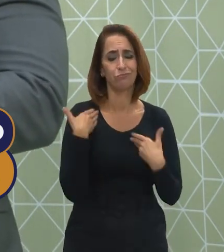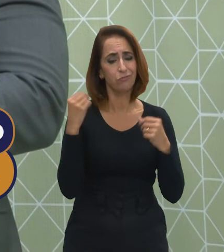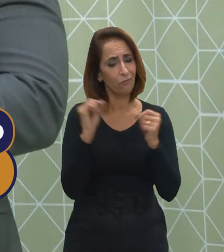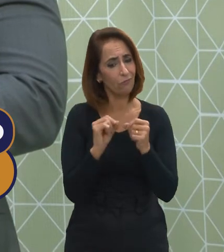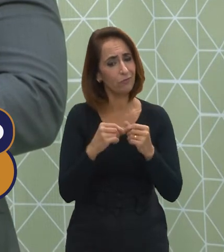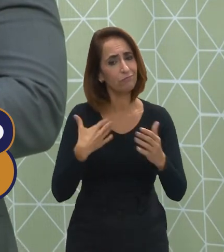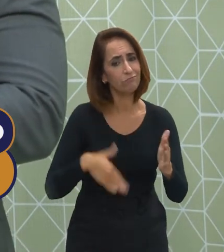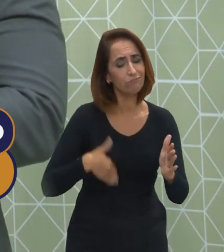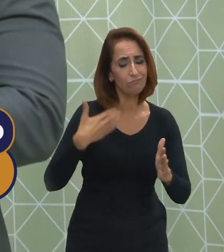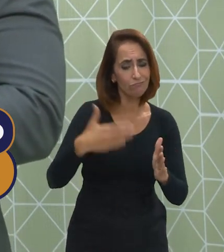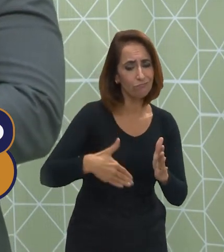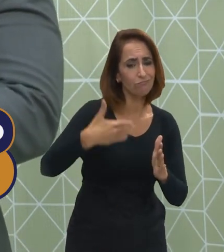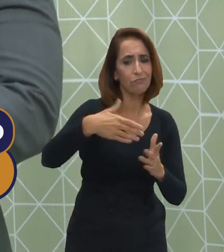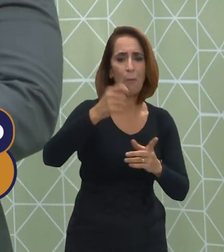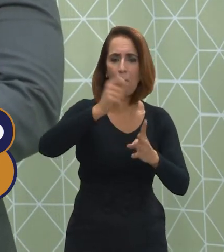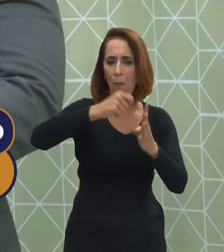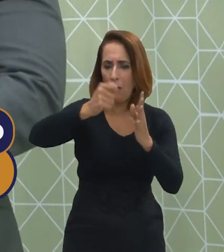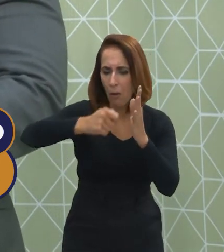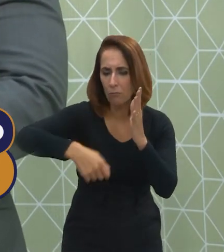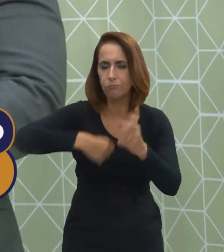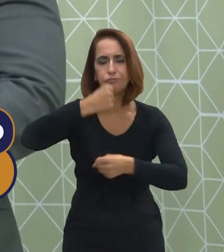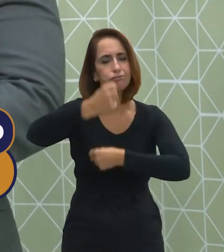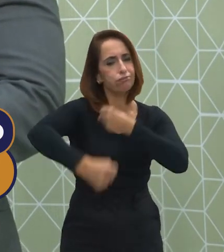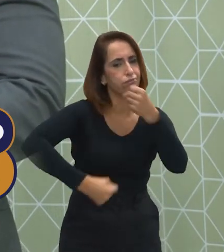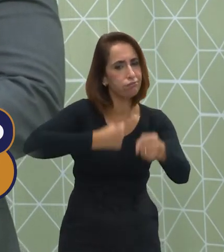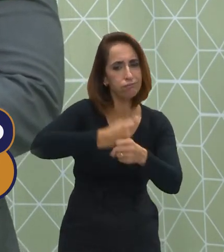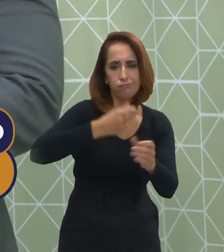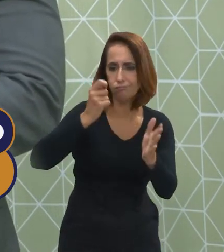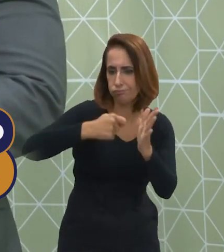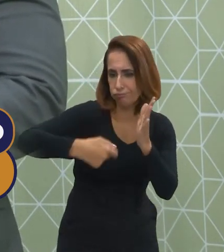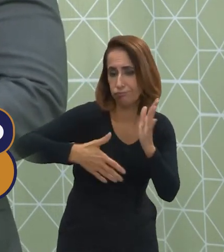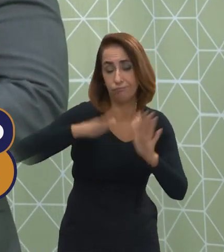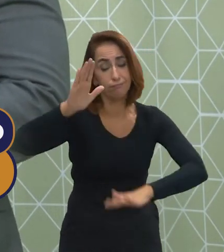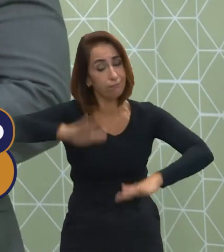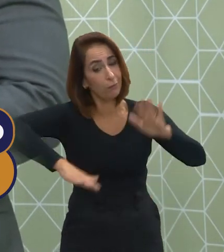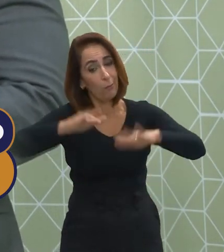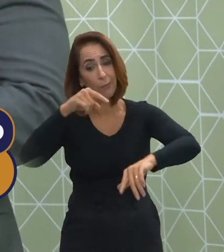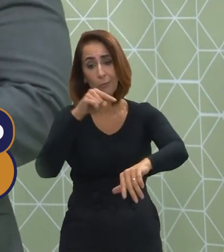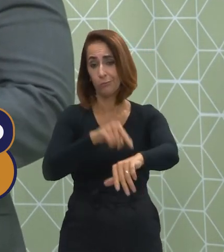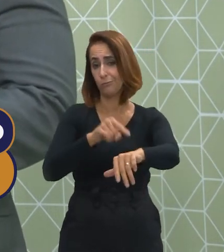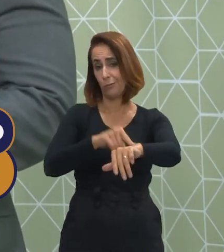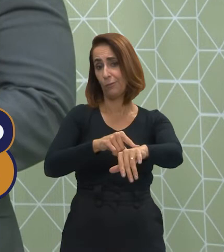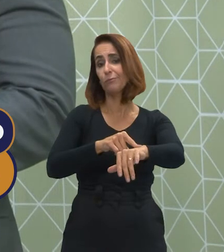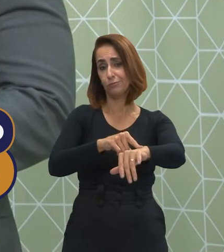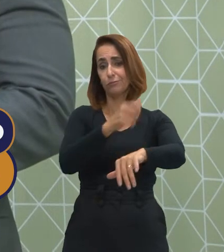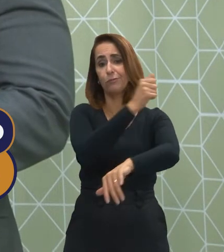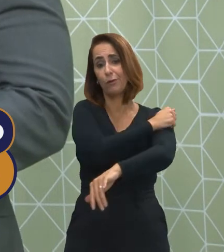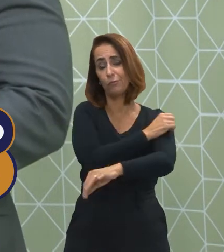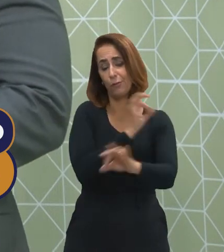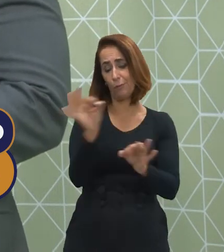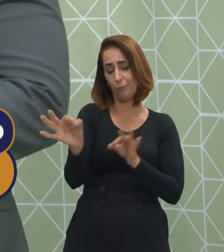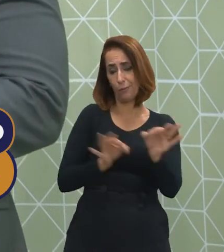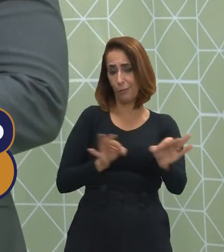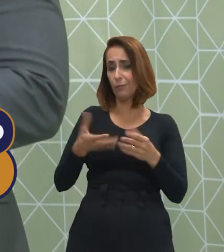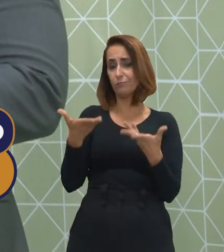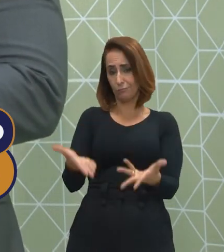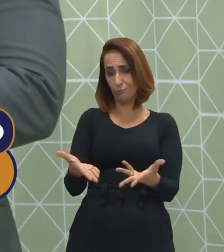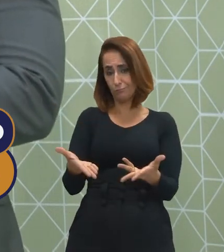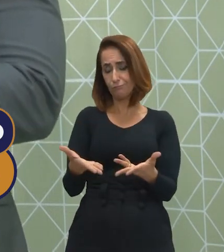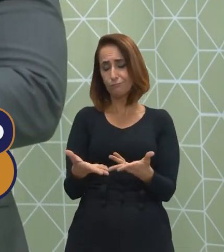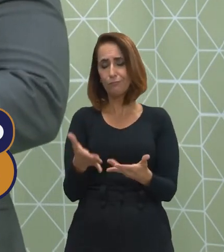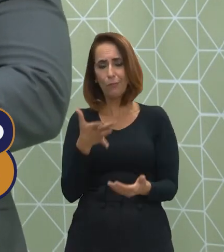fez no decorrer de meses, anos, isso vai depender do tempo que o candidato está se preparando,